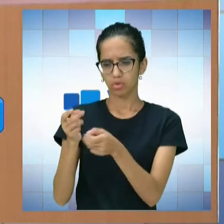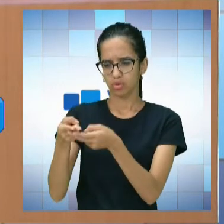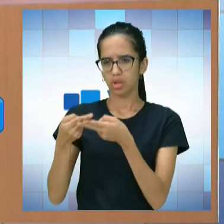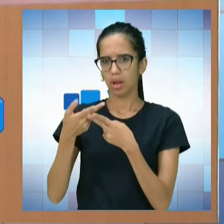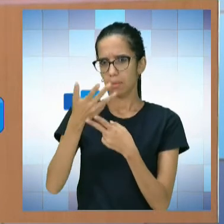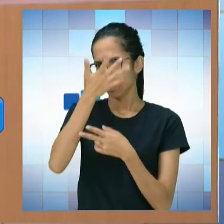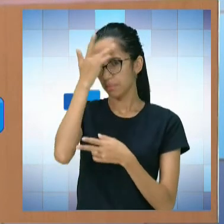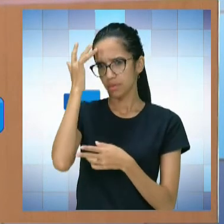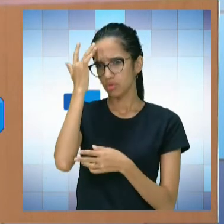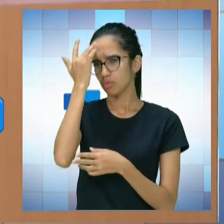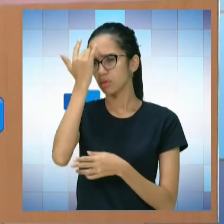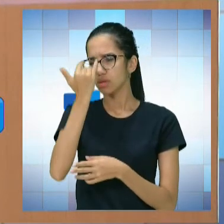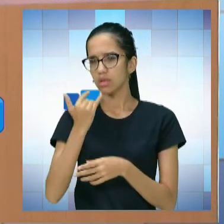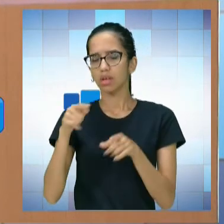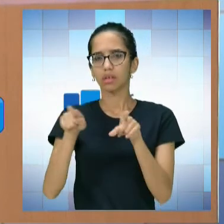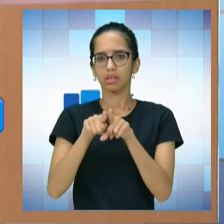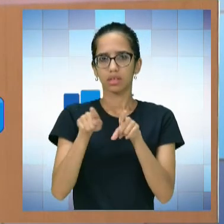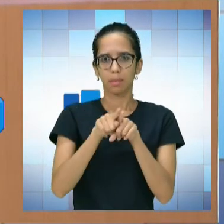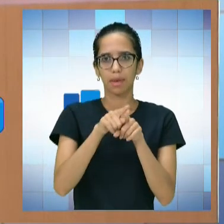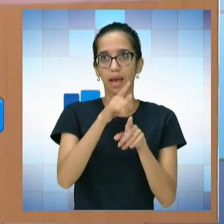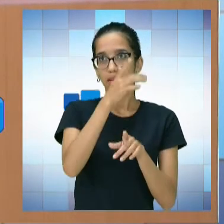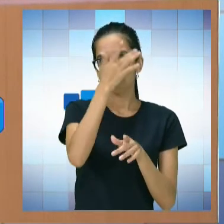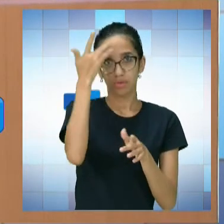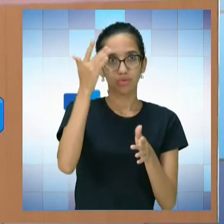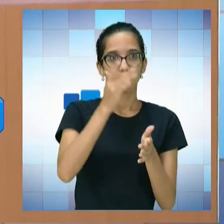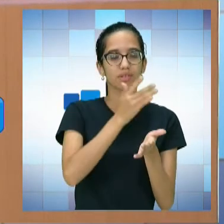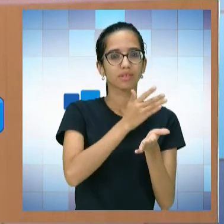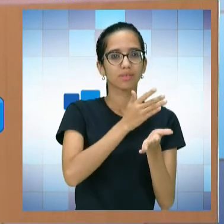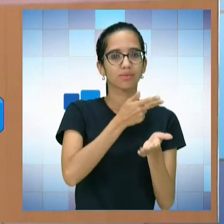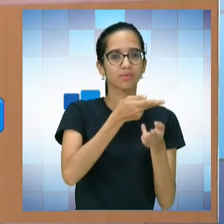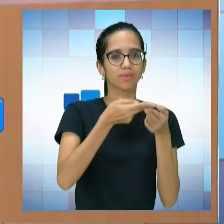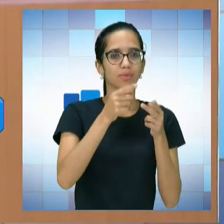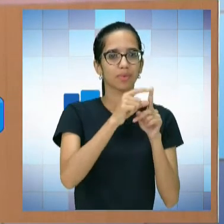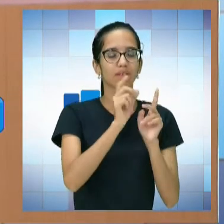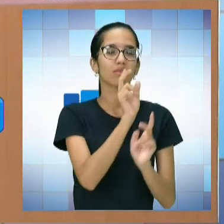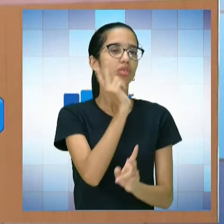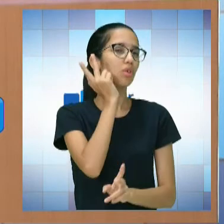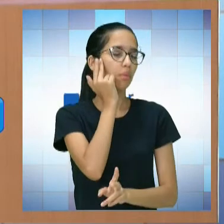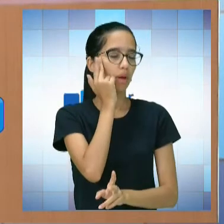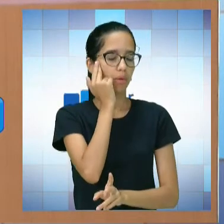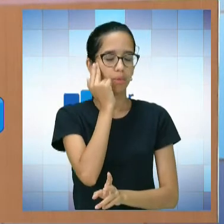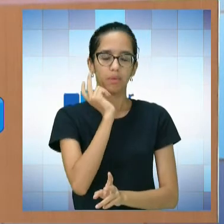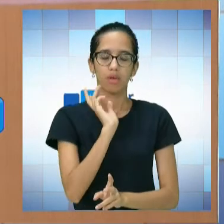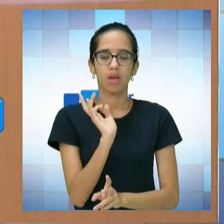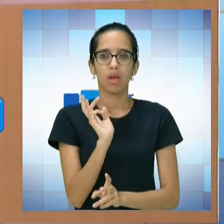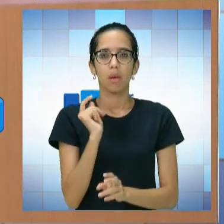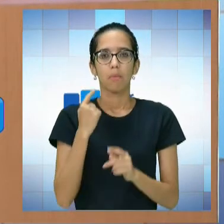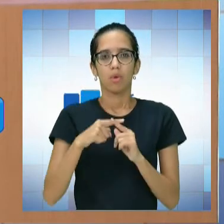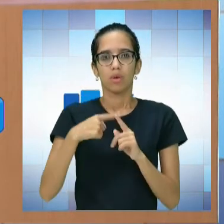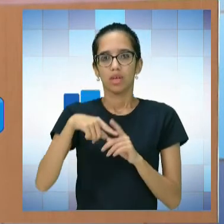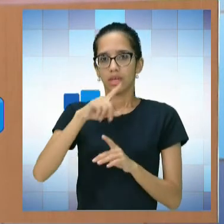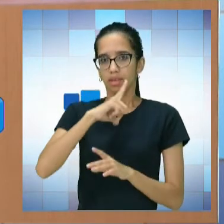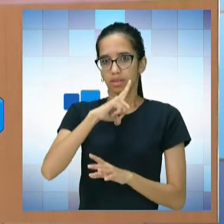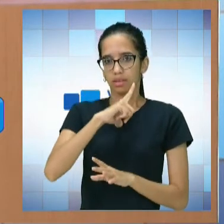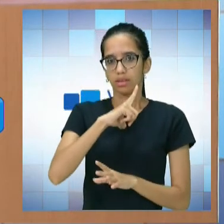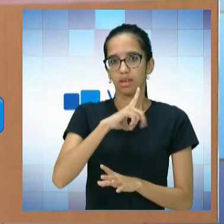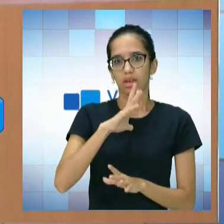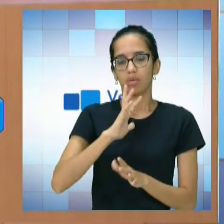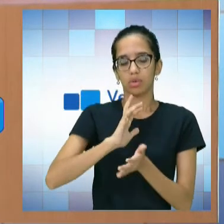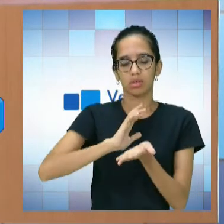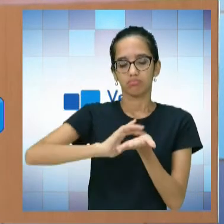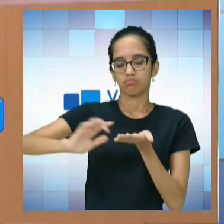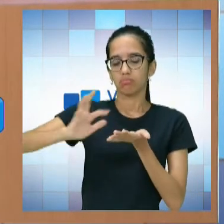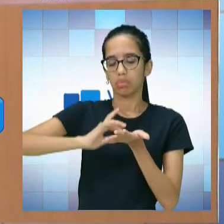cego como para o dito normal. Porque, existe o multiplano que não tem adaptação no braile,